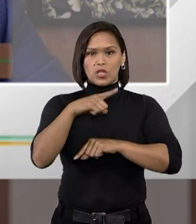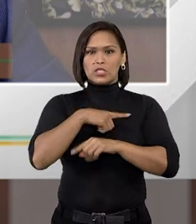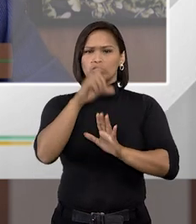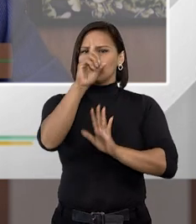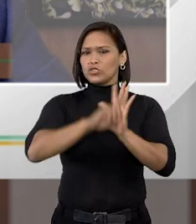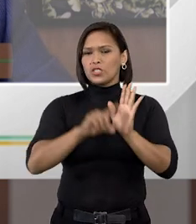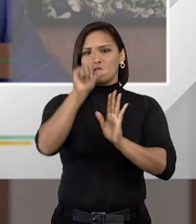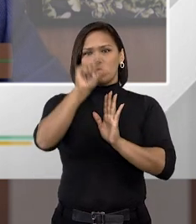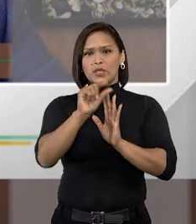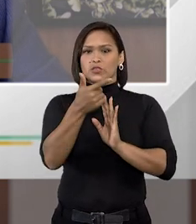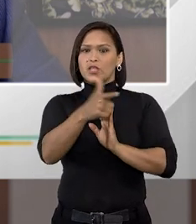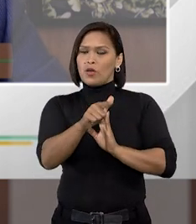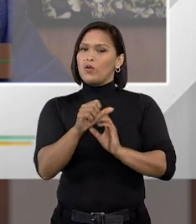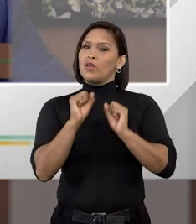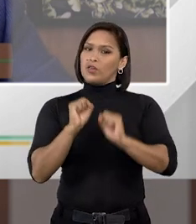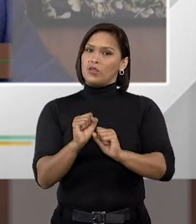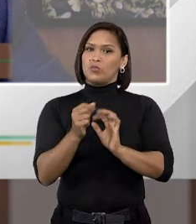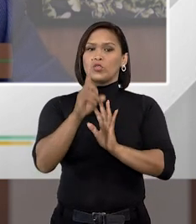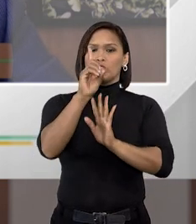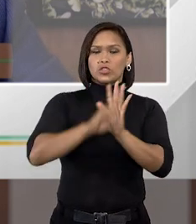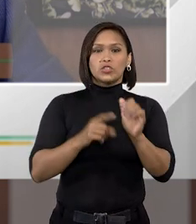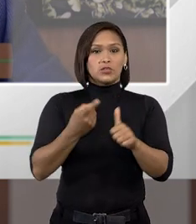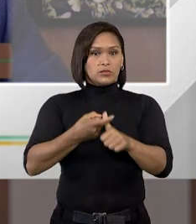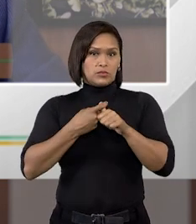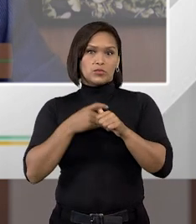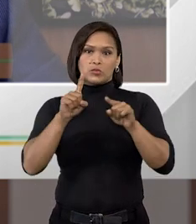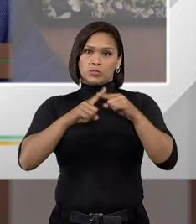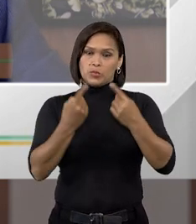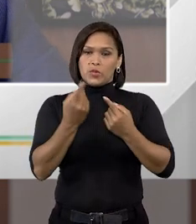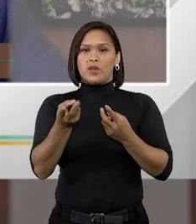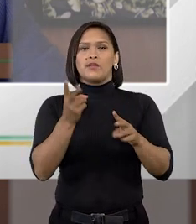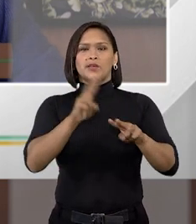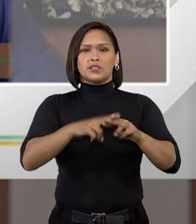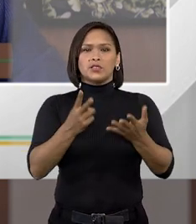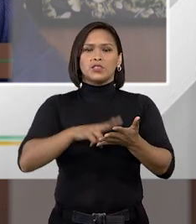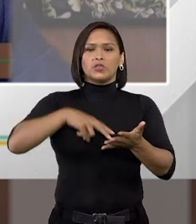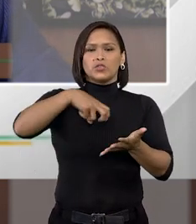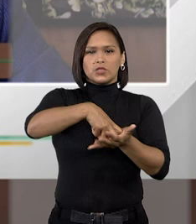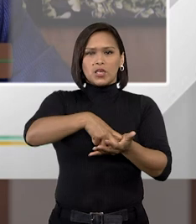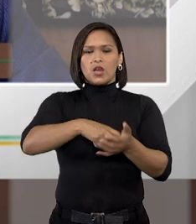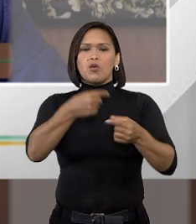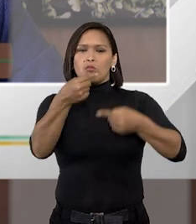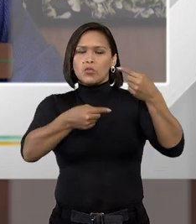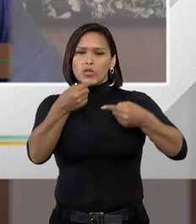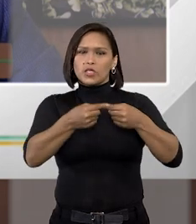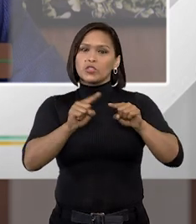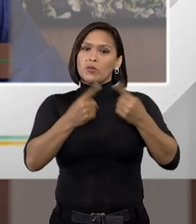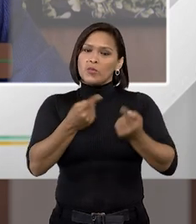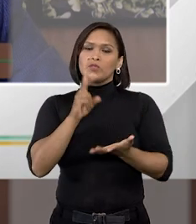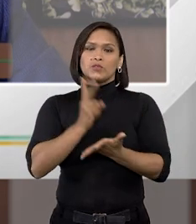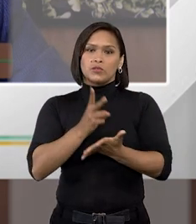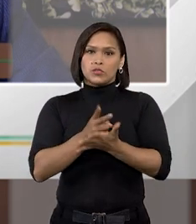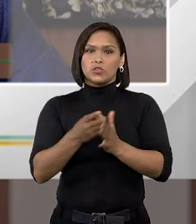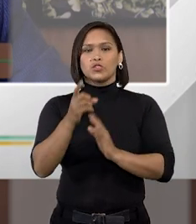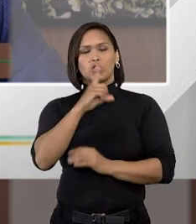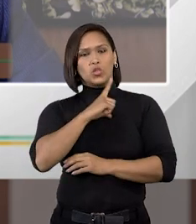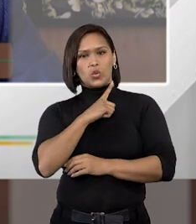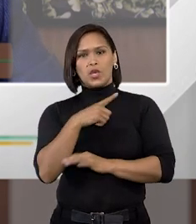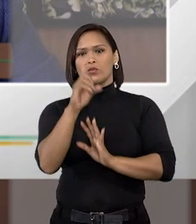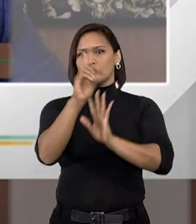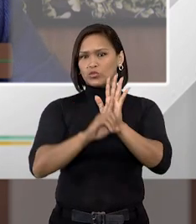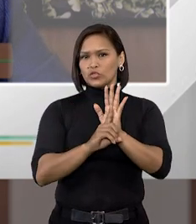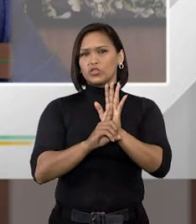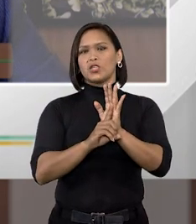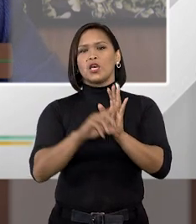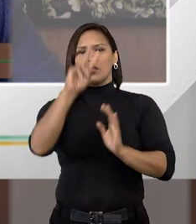direitos a menos. Eles podem ter alguns direitos suspensos, no caso da execução da pena, direitos políticos, mas eles continuam tendo assegurado